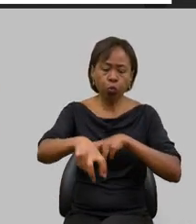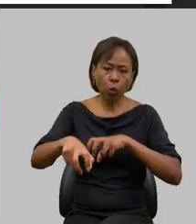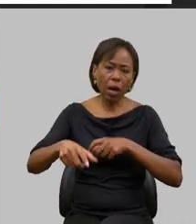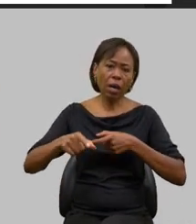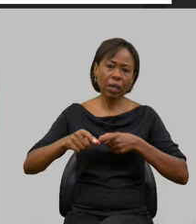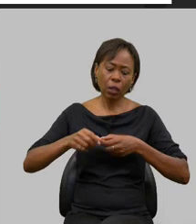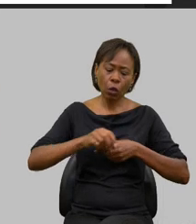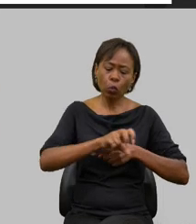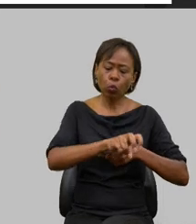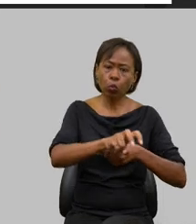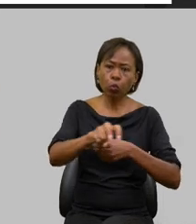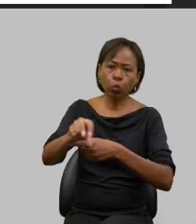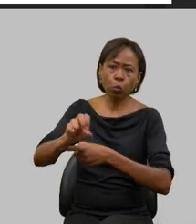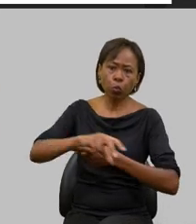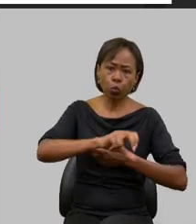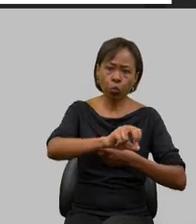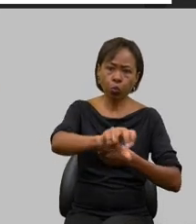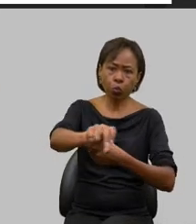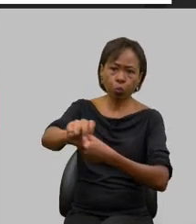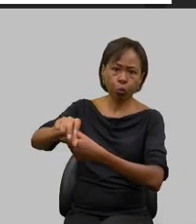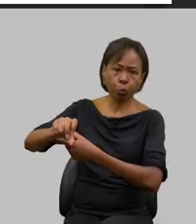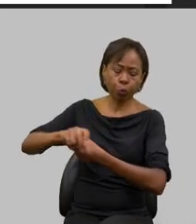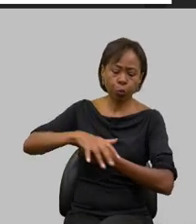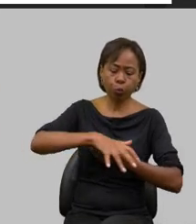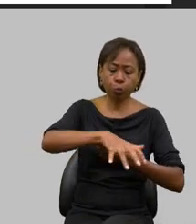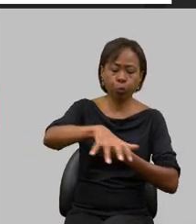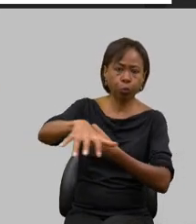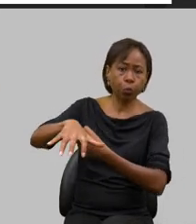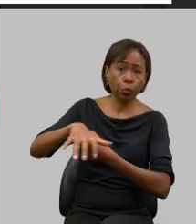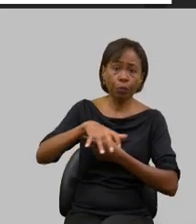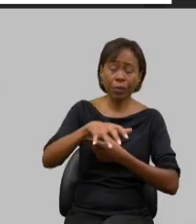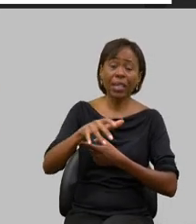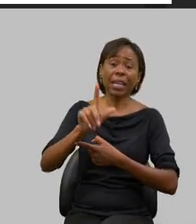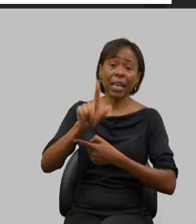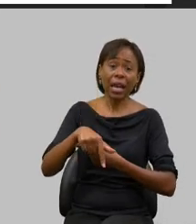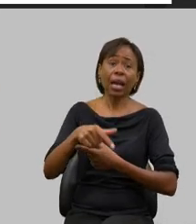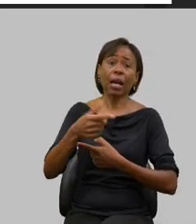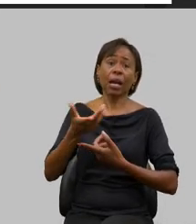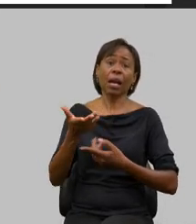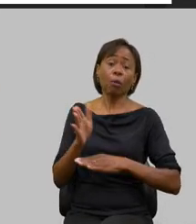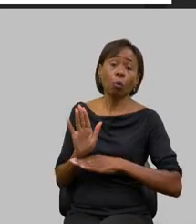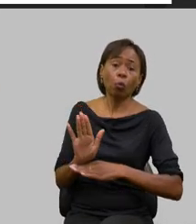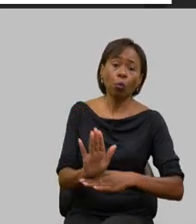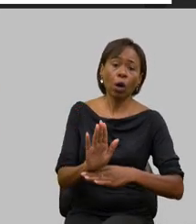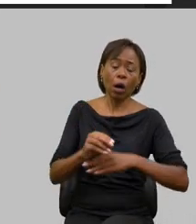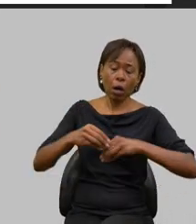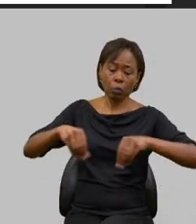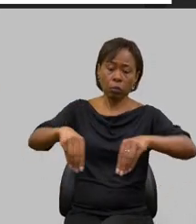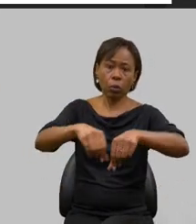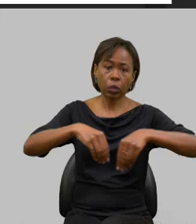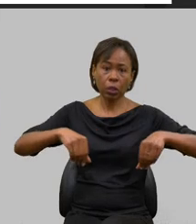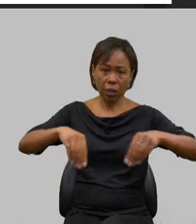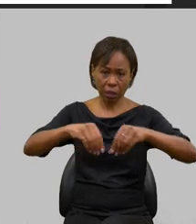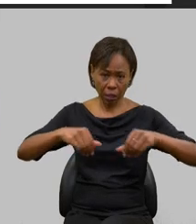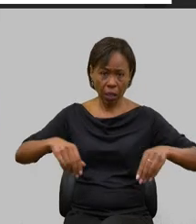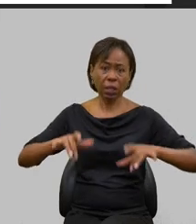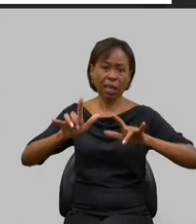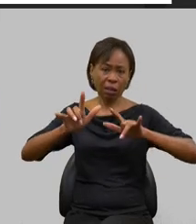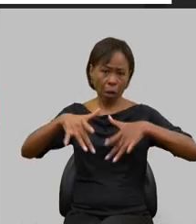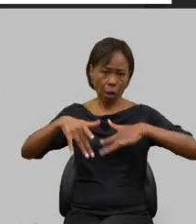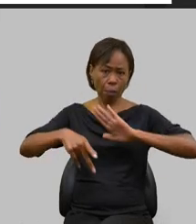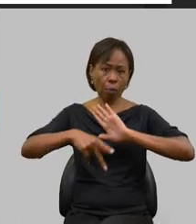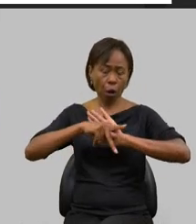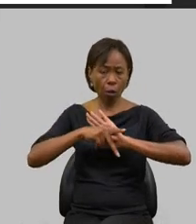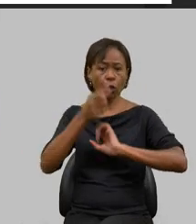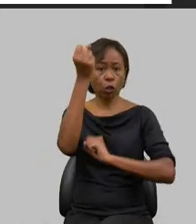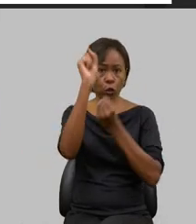desçam no perfil do solo então ele é encarado como um fertilizante e é um resíduo industrial onde nós estamos